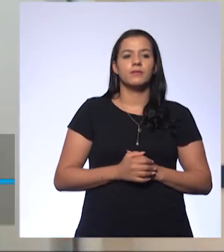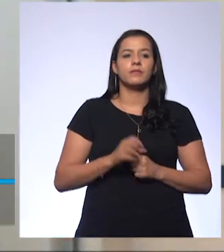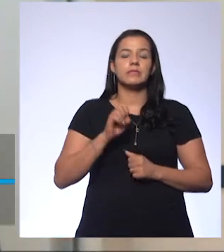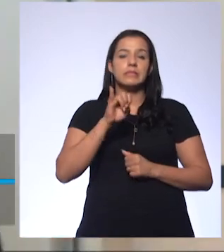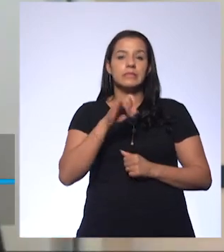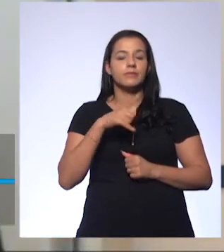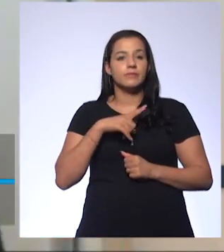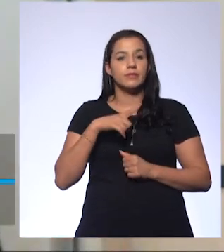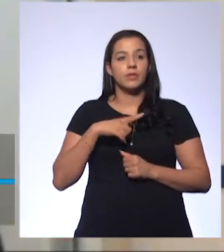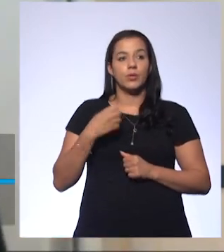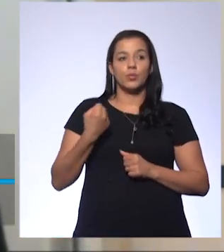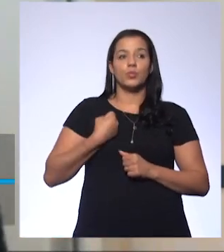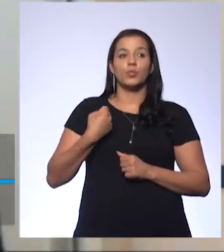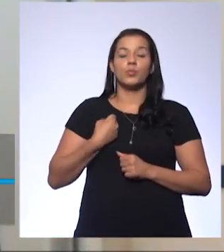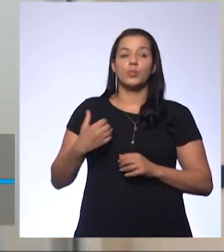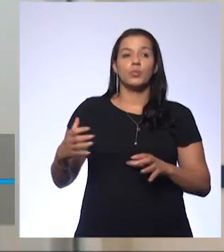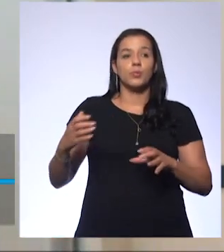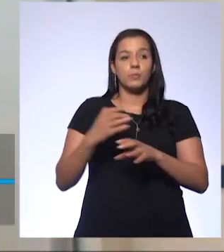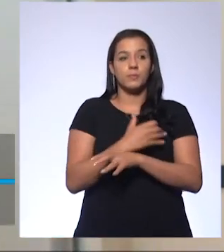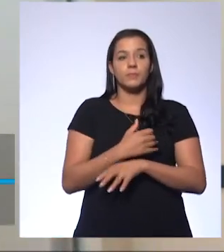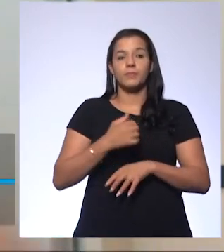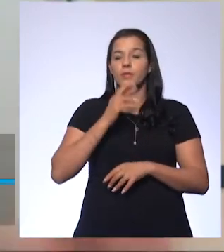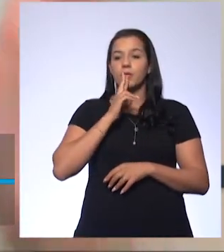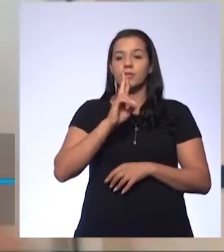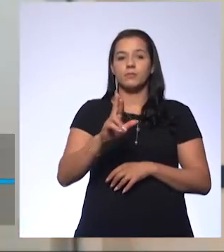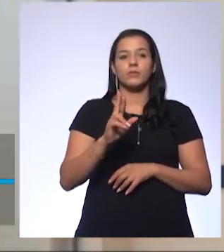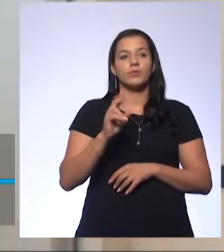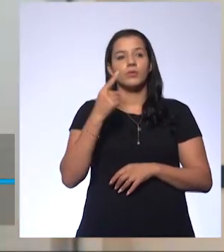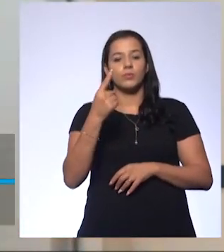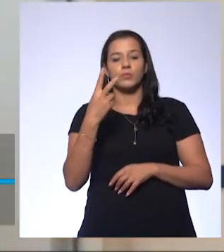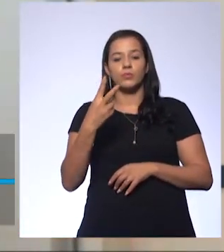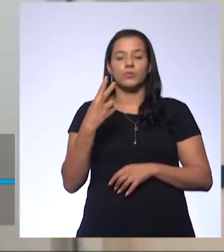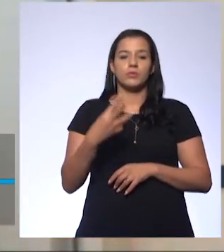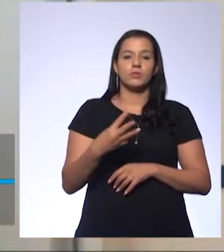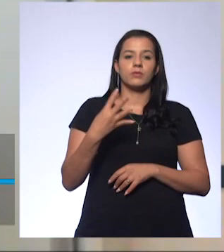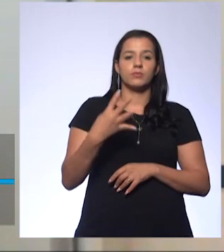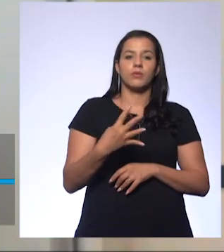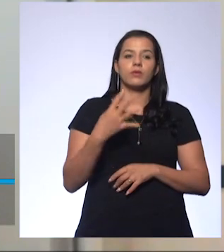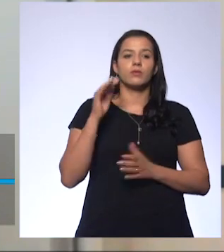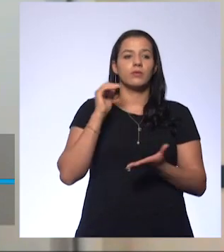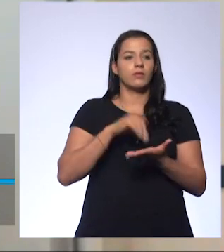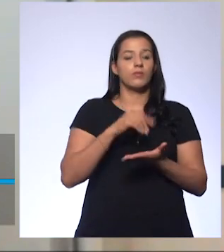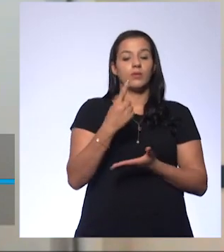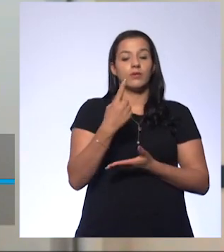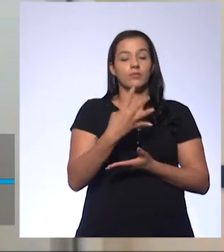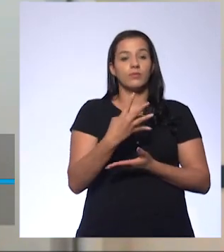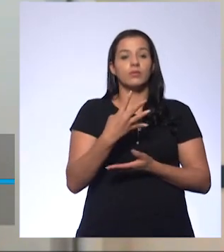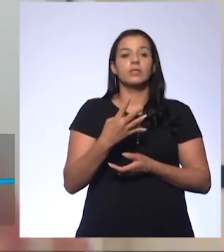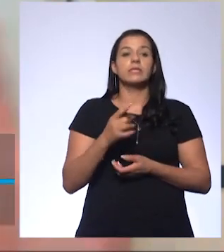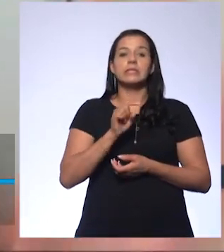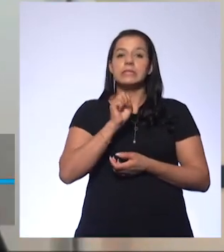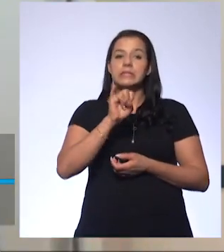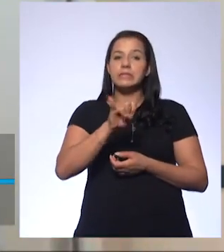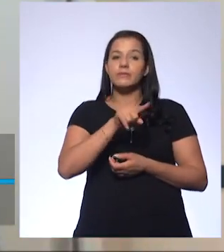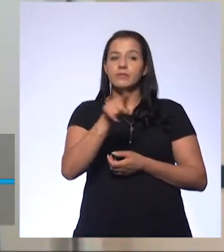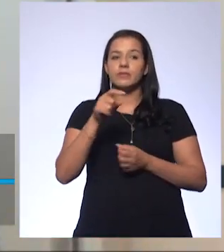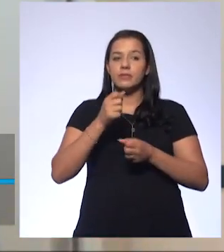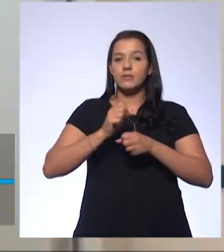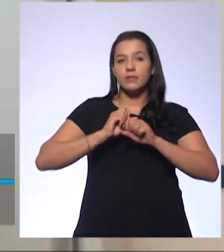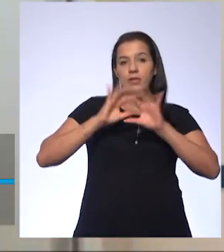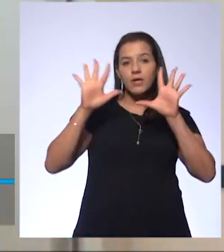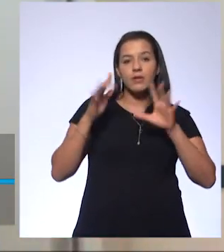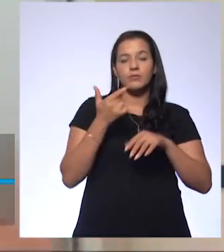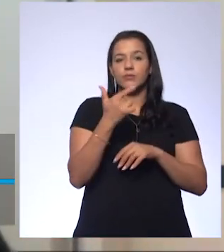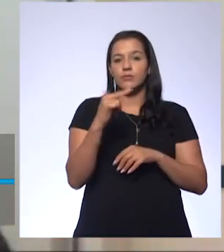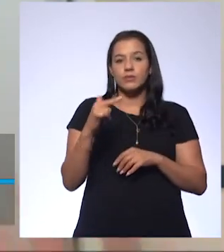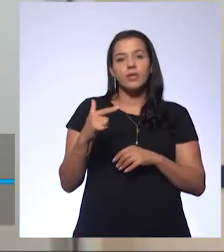números inteiros, que não vão dar o valor para a gente. Um, dois, três, até chegar no 14. Se isso não ficou claro, coloquem no chat